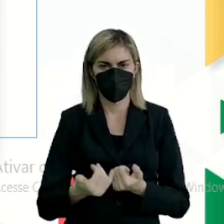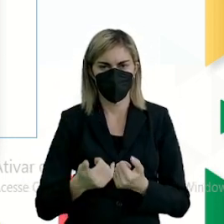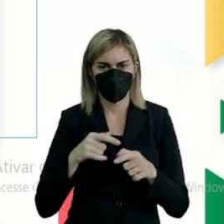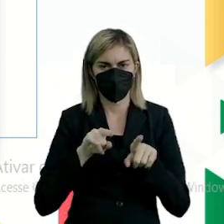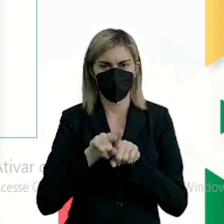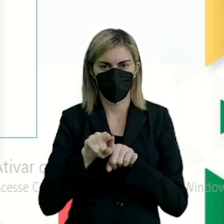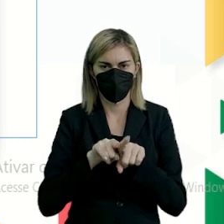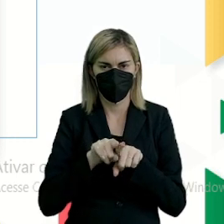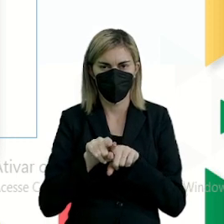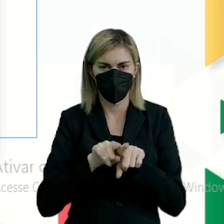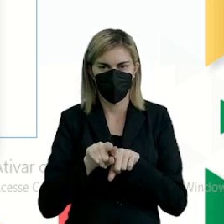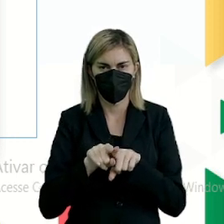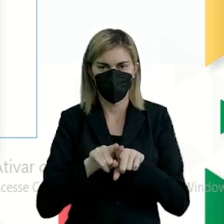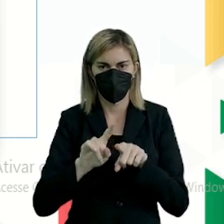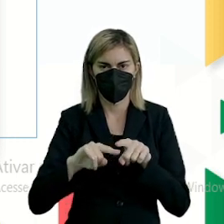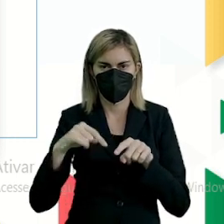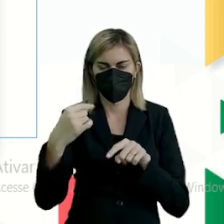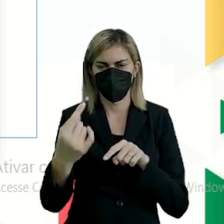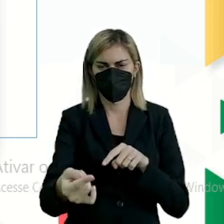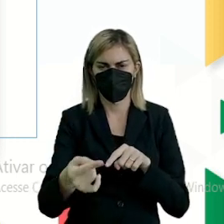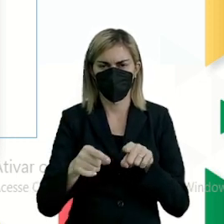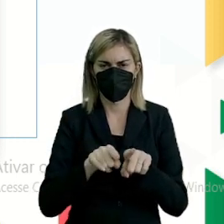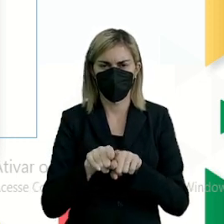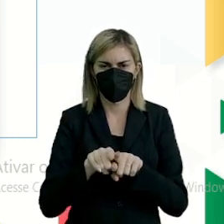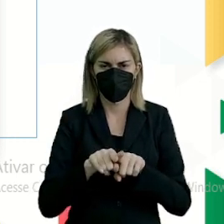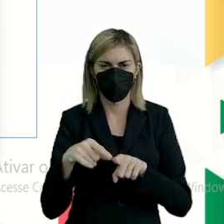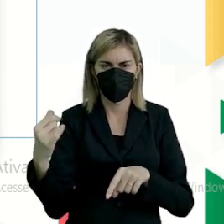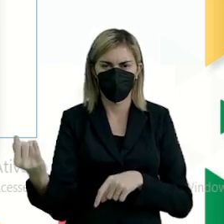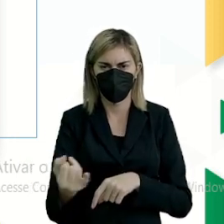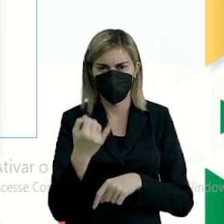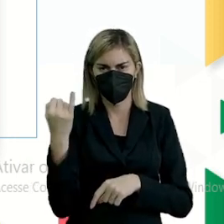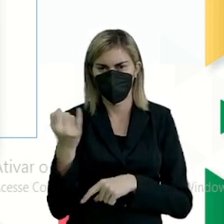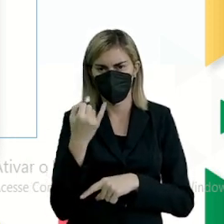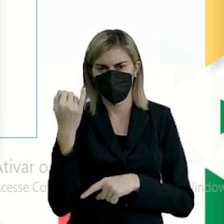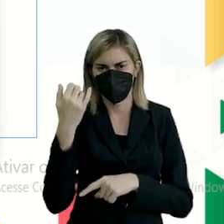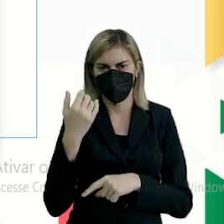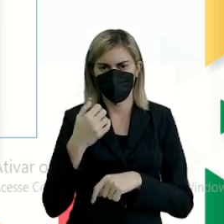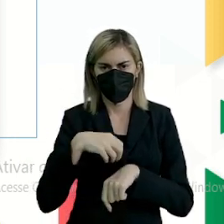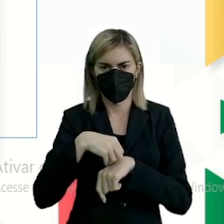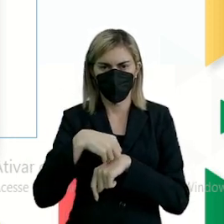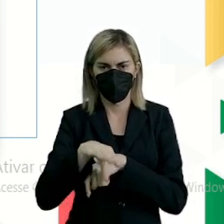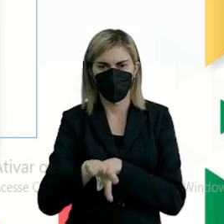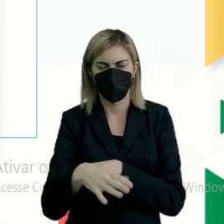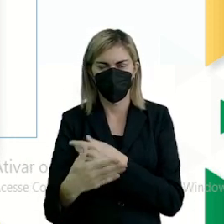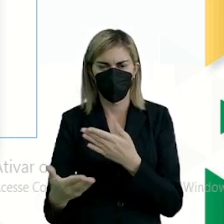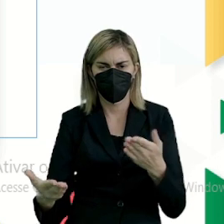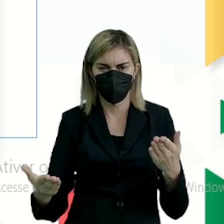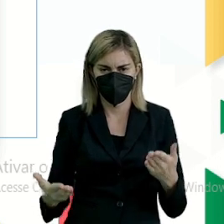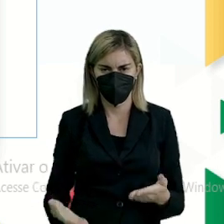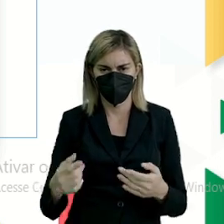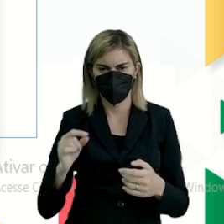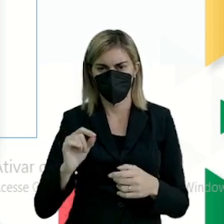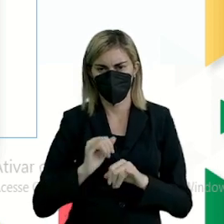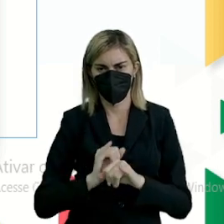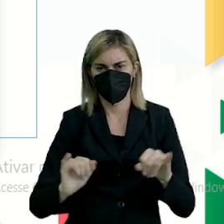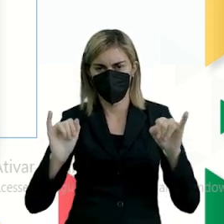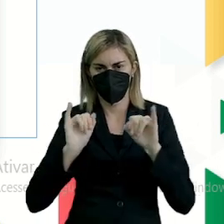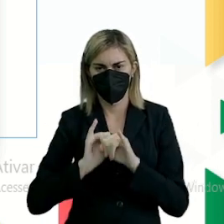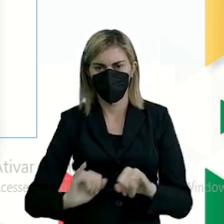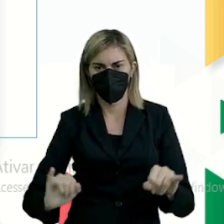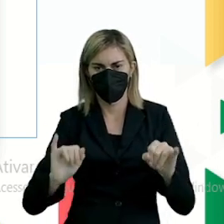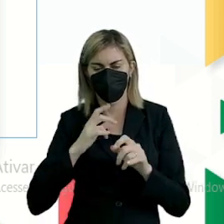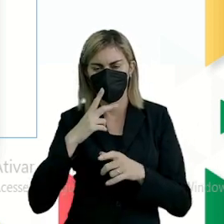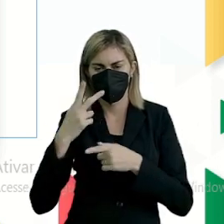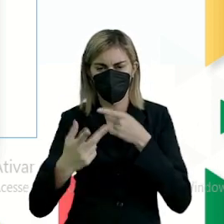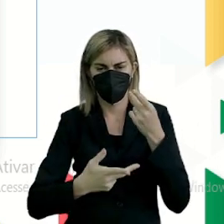irmão. Então, aqui, após o fato, é importante salientar, nesse caso, que a notícia, como eu já